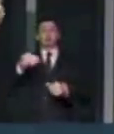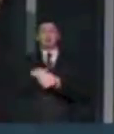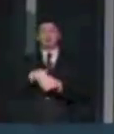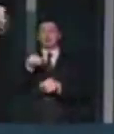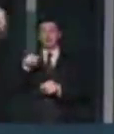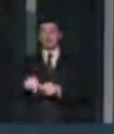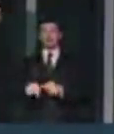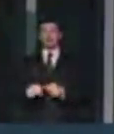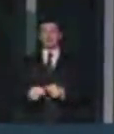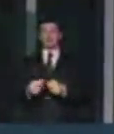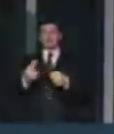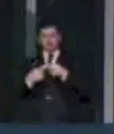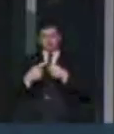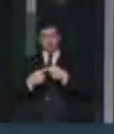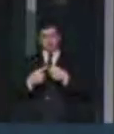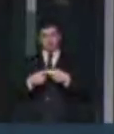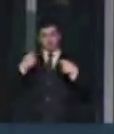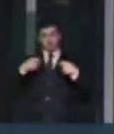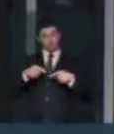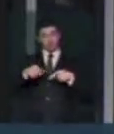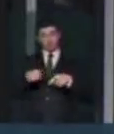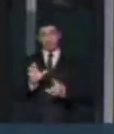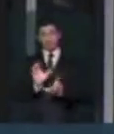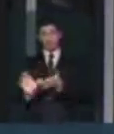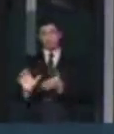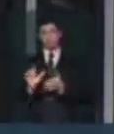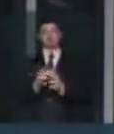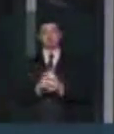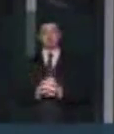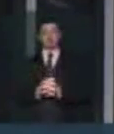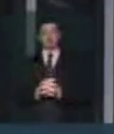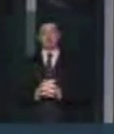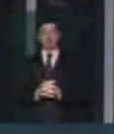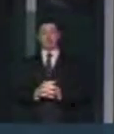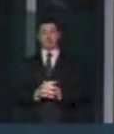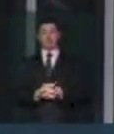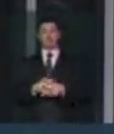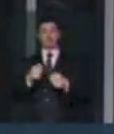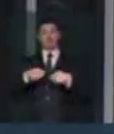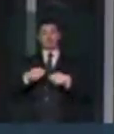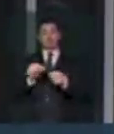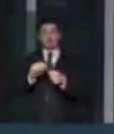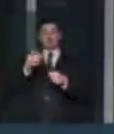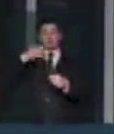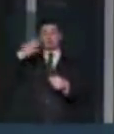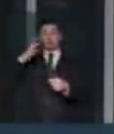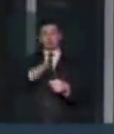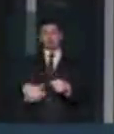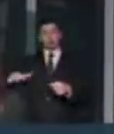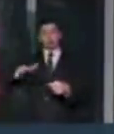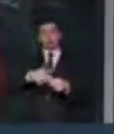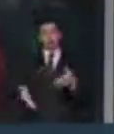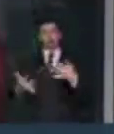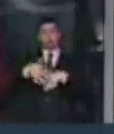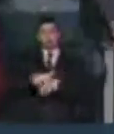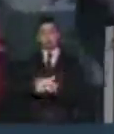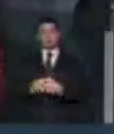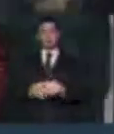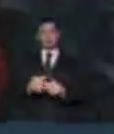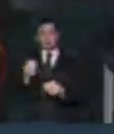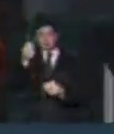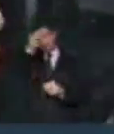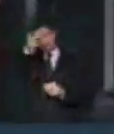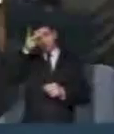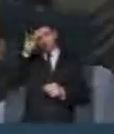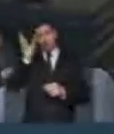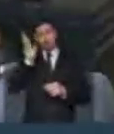e municípios que necessitam desses recursos, que precisam fazer políticas universais e inclusivas, com prefeitos, inclusive,